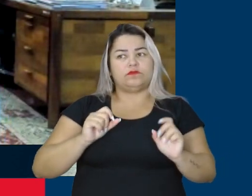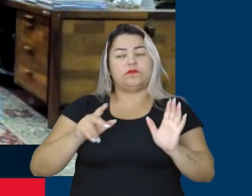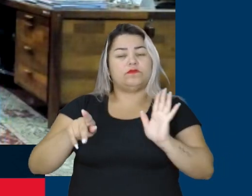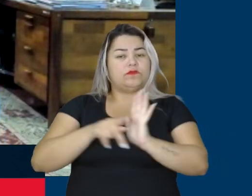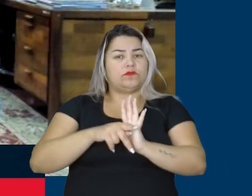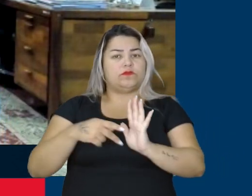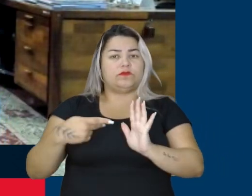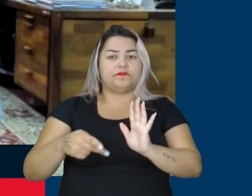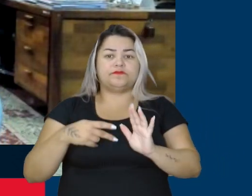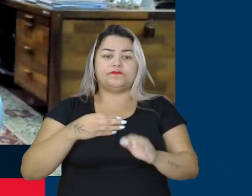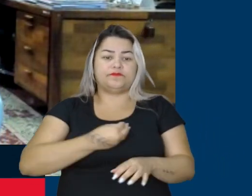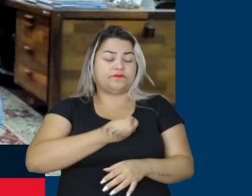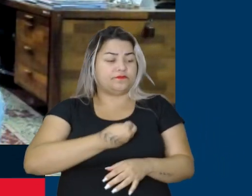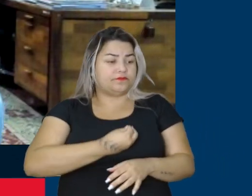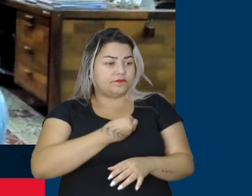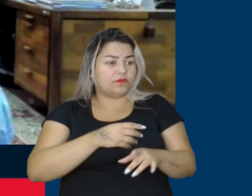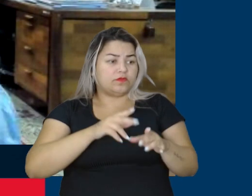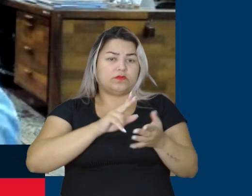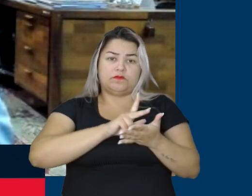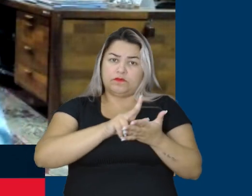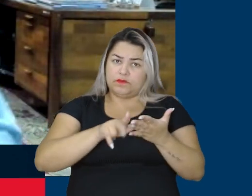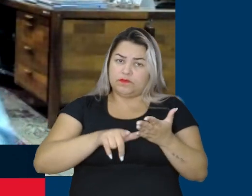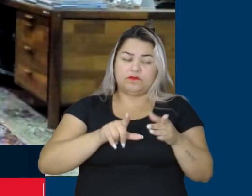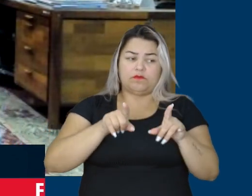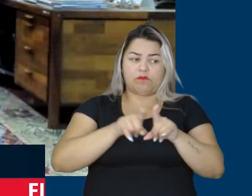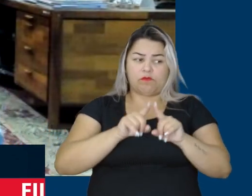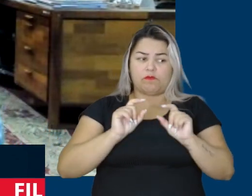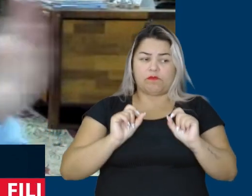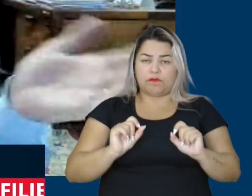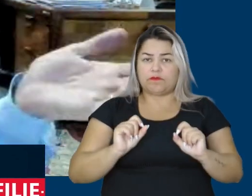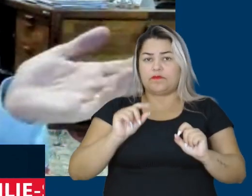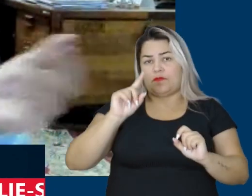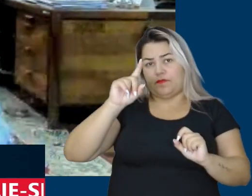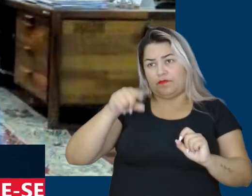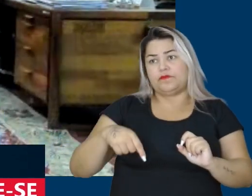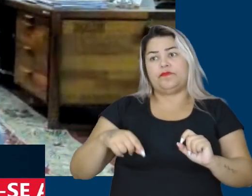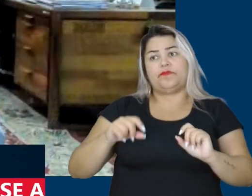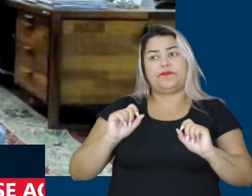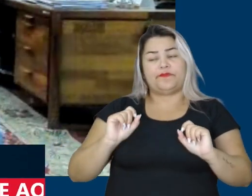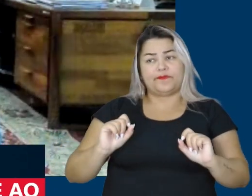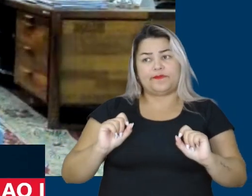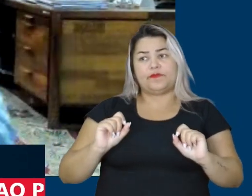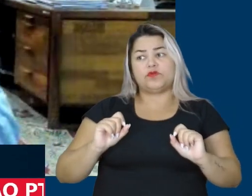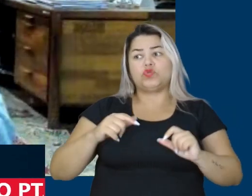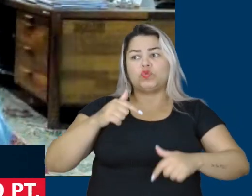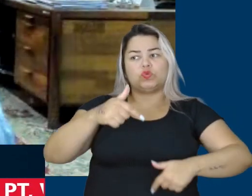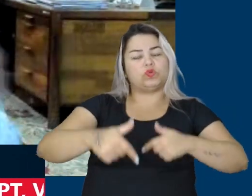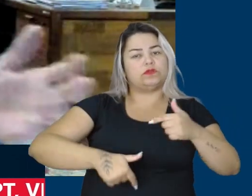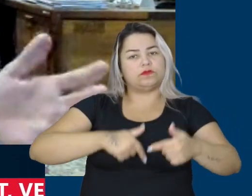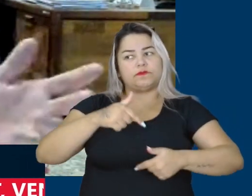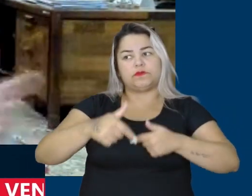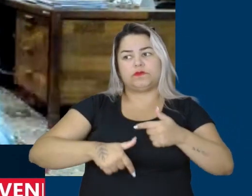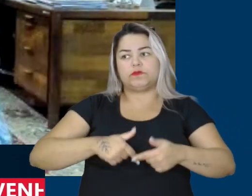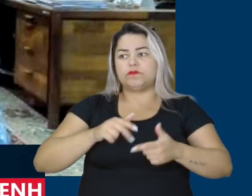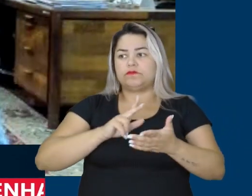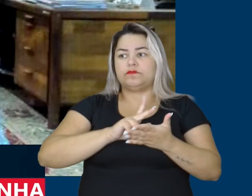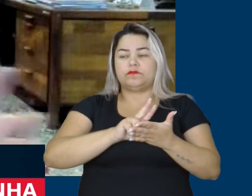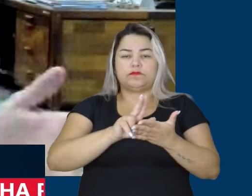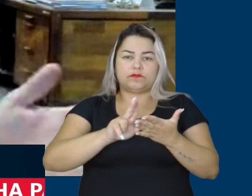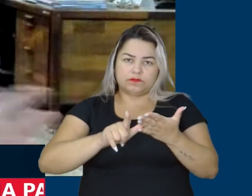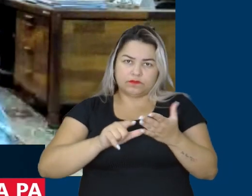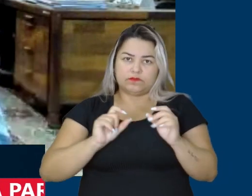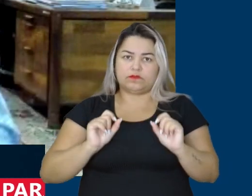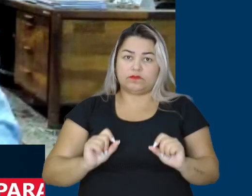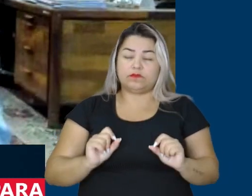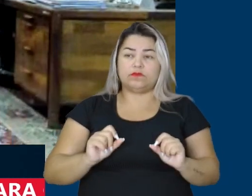participei de várias atividades com muita escuta a priori, seja dos empregadores, seja dos trabalhadores, as várias plataformas envolvidas,